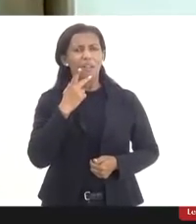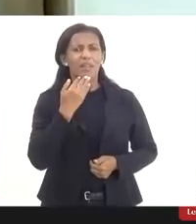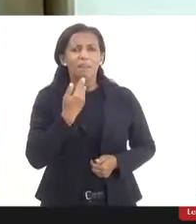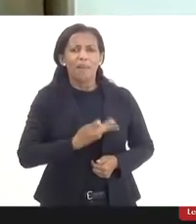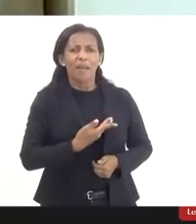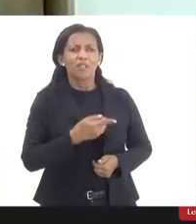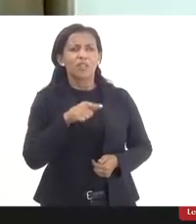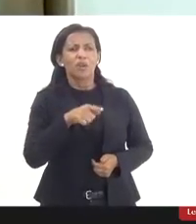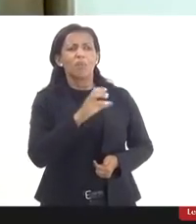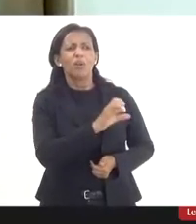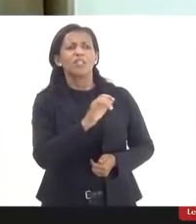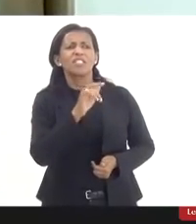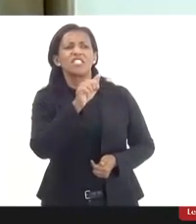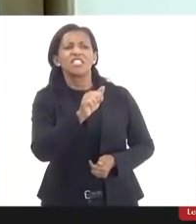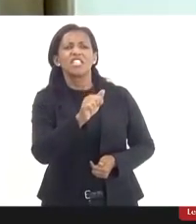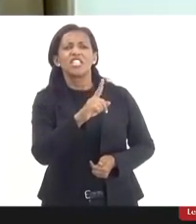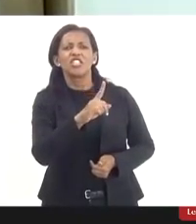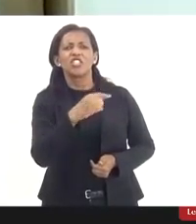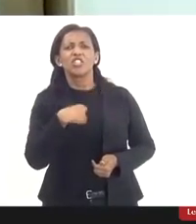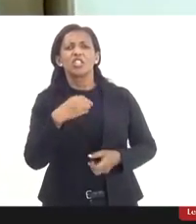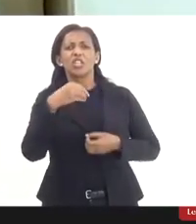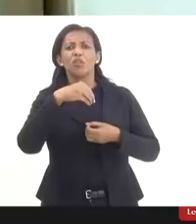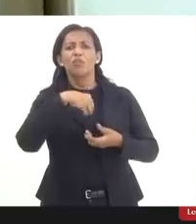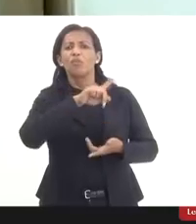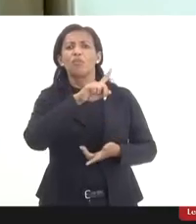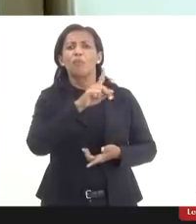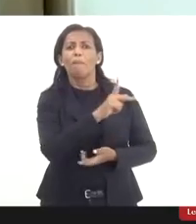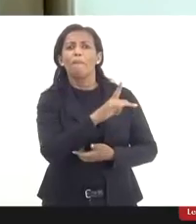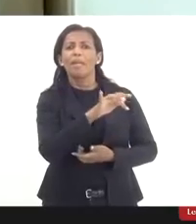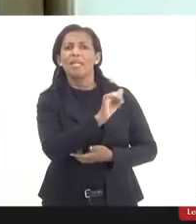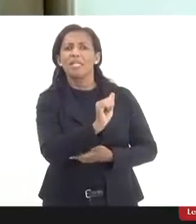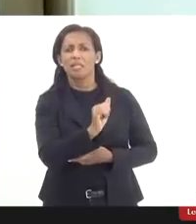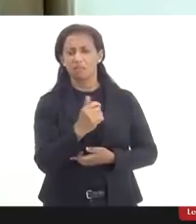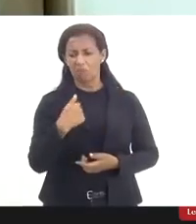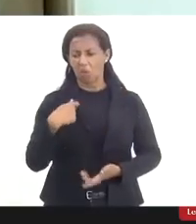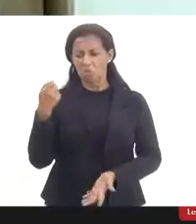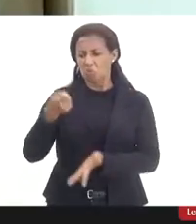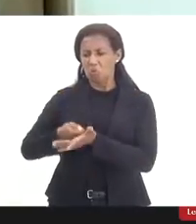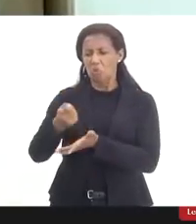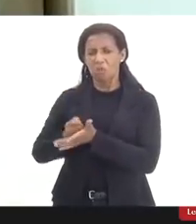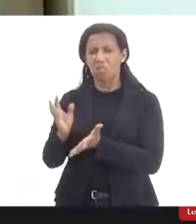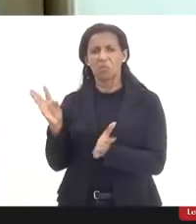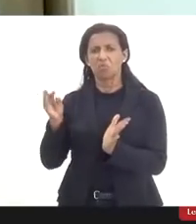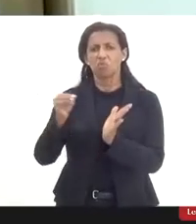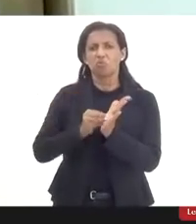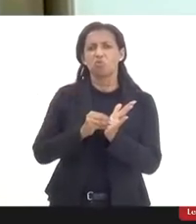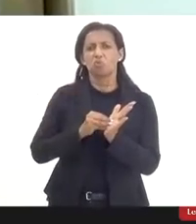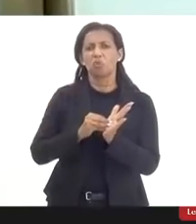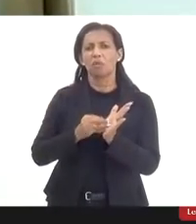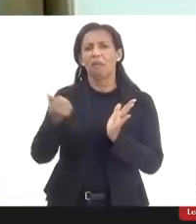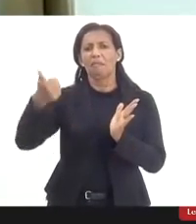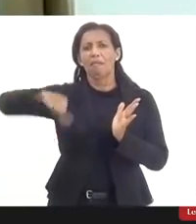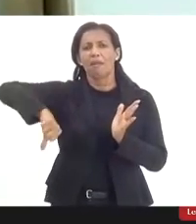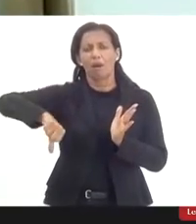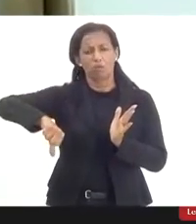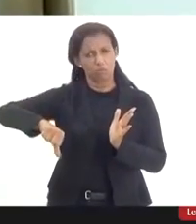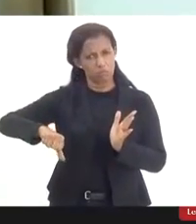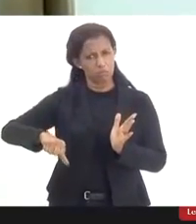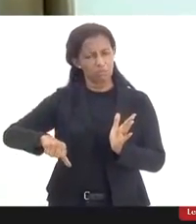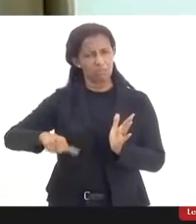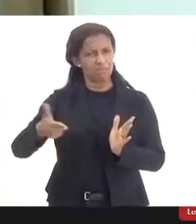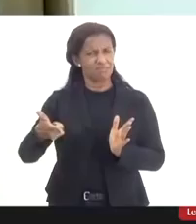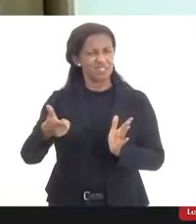que eu vou na perícia e ele fala assim eu não vou botar CID porque eu não tenho obrigação de botar CID isso é ilegal. Ele não